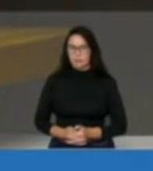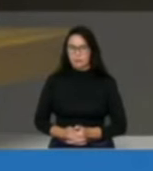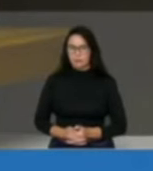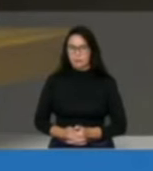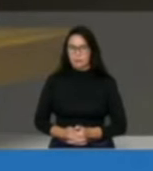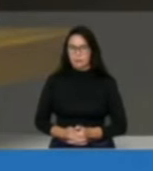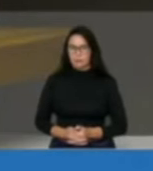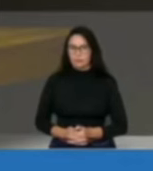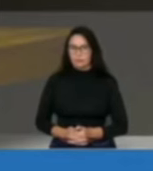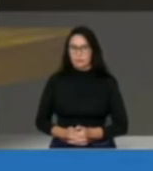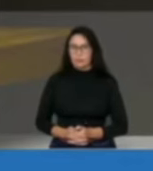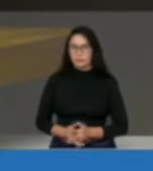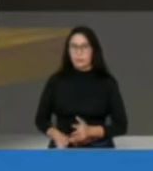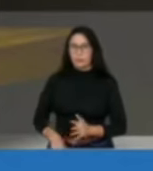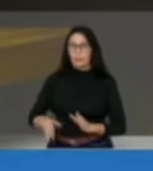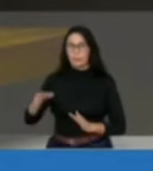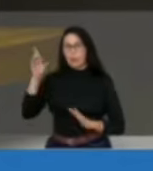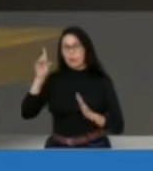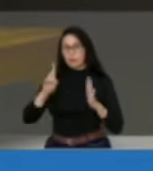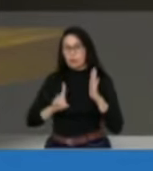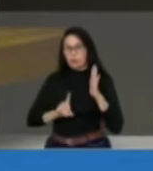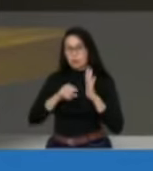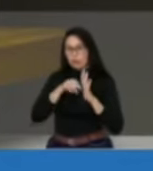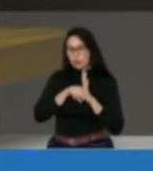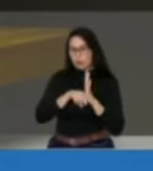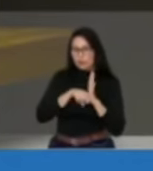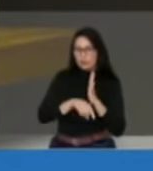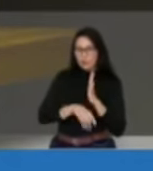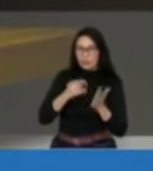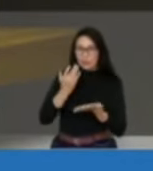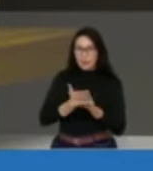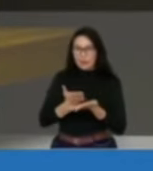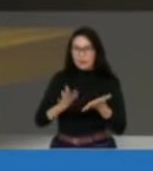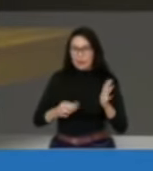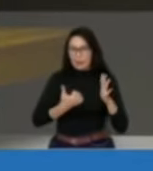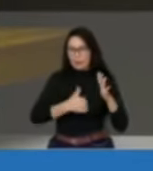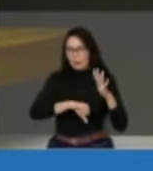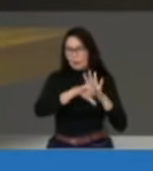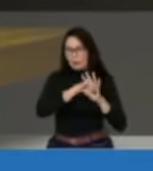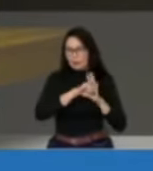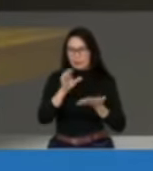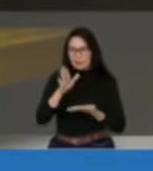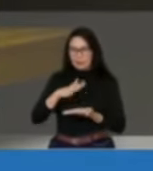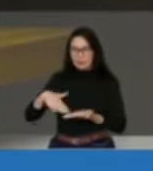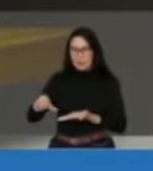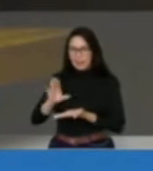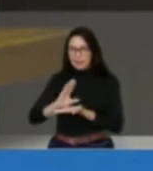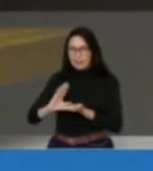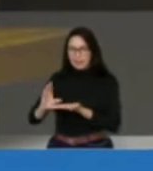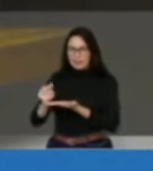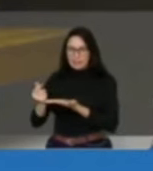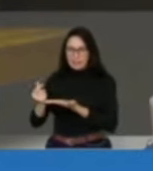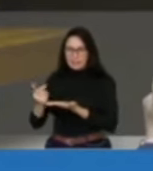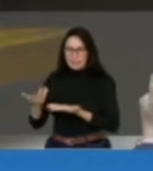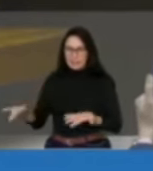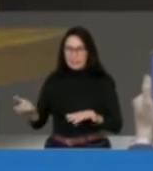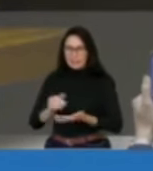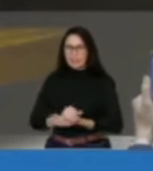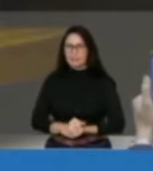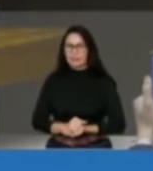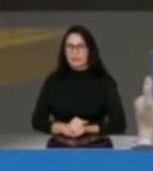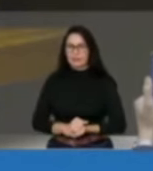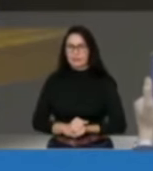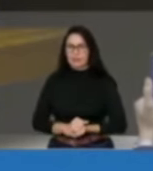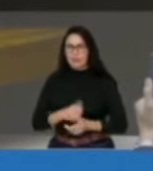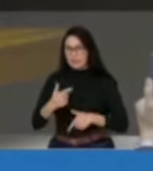O diretor de investigações e combate à corrupção e crimes financeiros, senhor presidente. Essa é a diretoria em que ele faz parte.